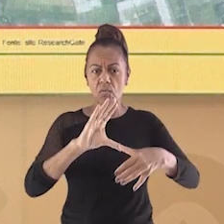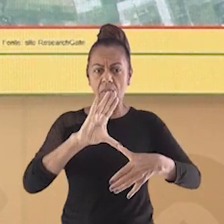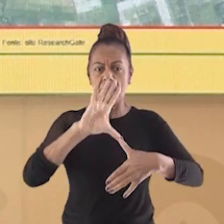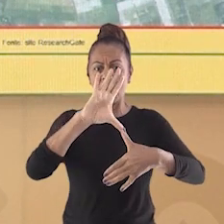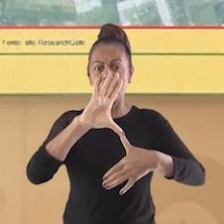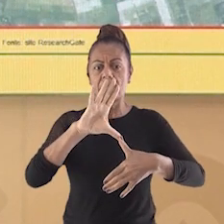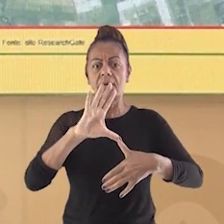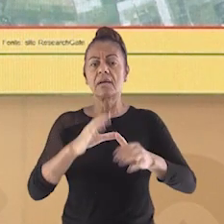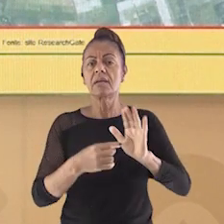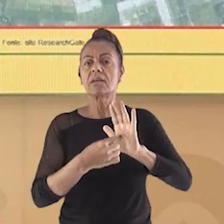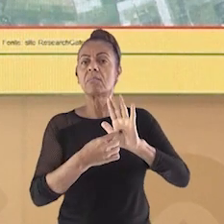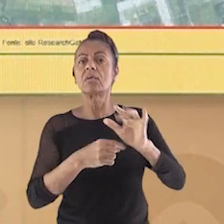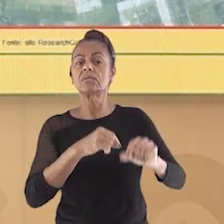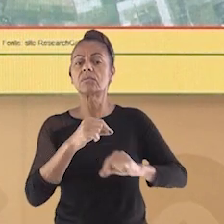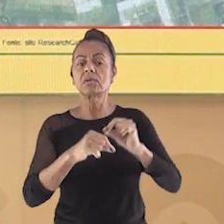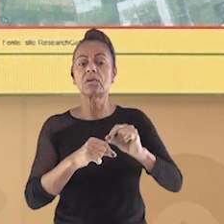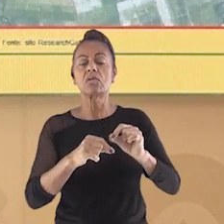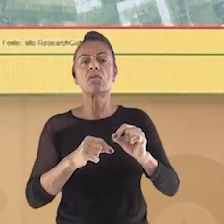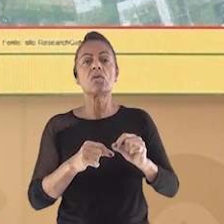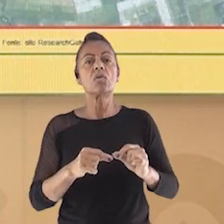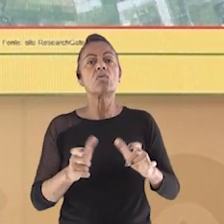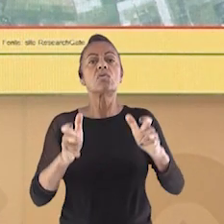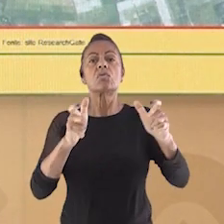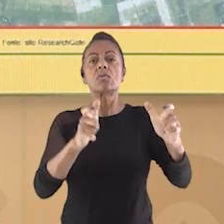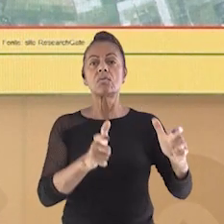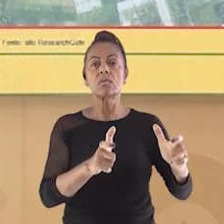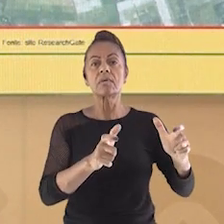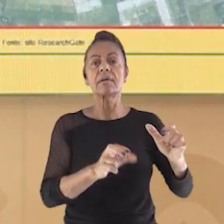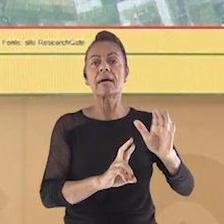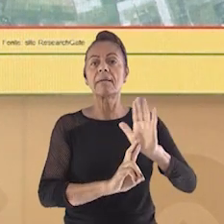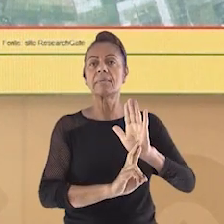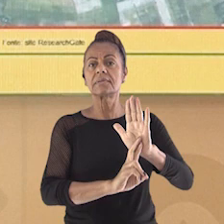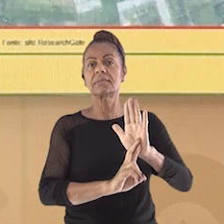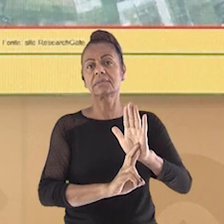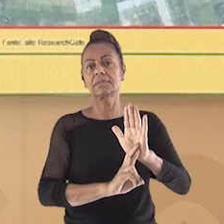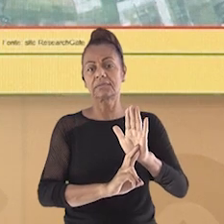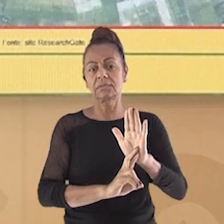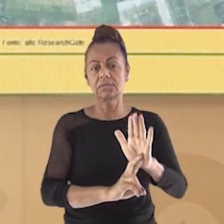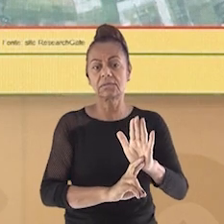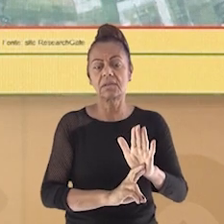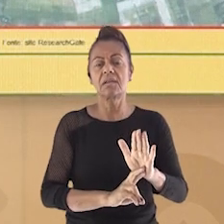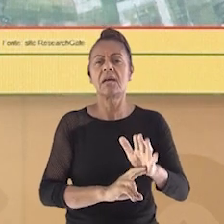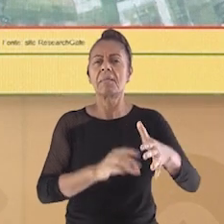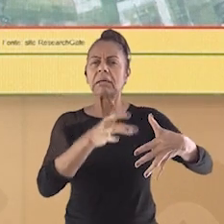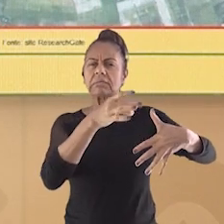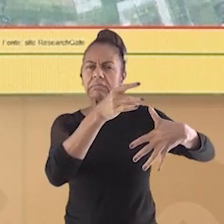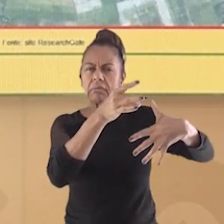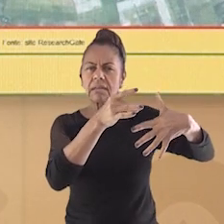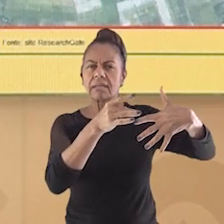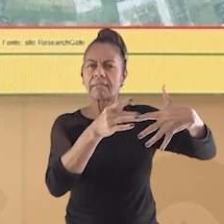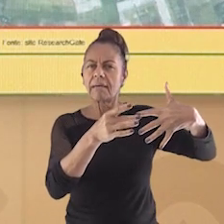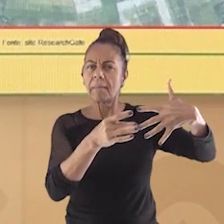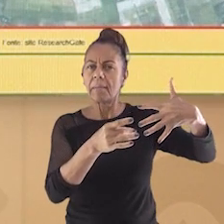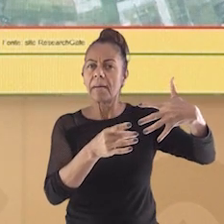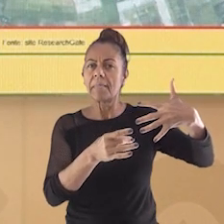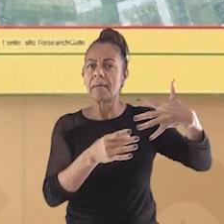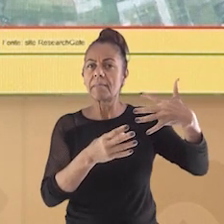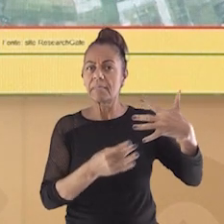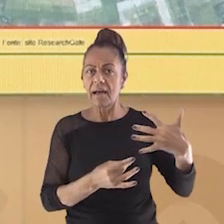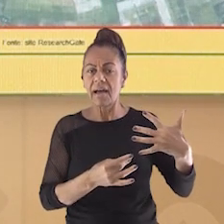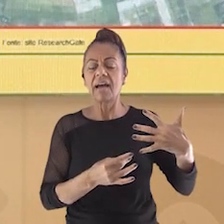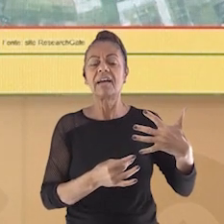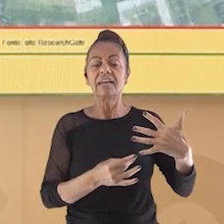ponto e um lugar representados no mapa. Com as informações mais detalhadas sobre esse